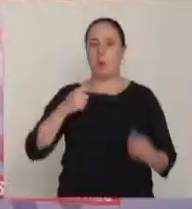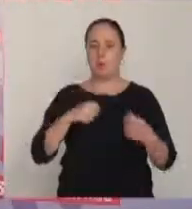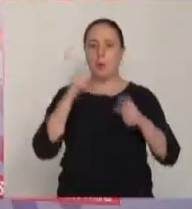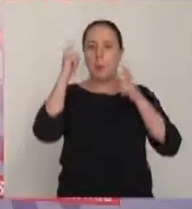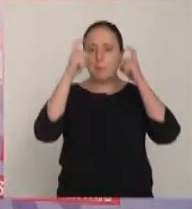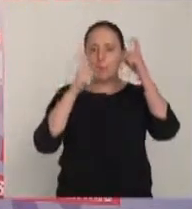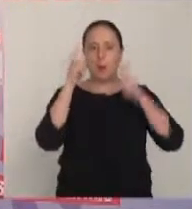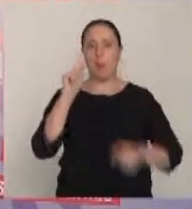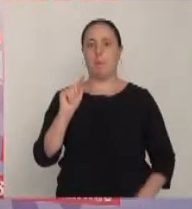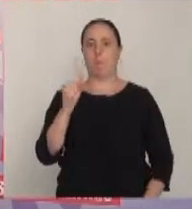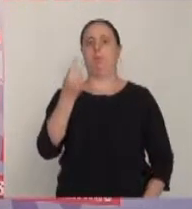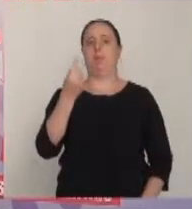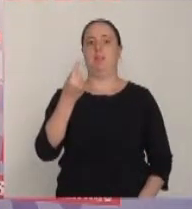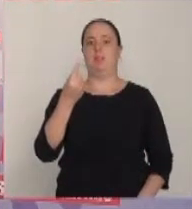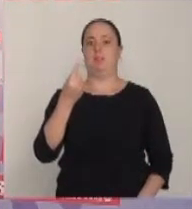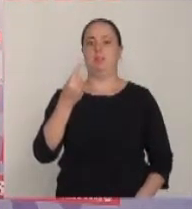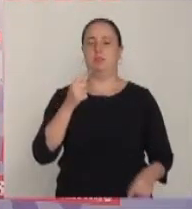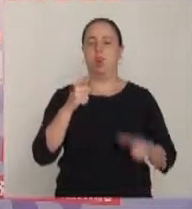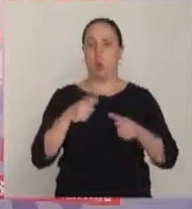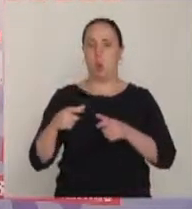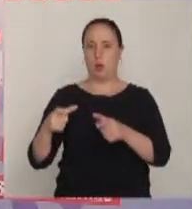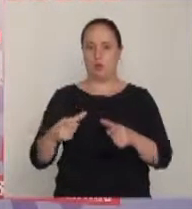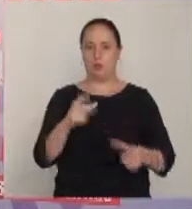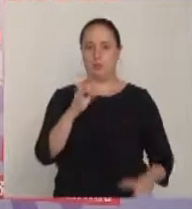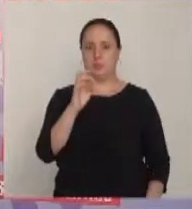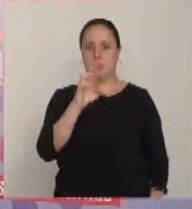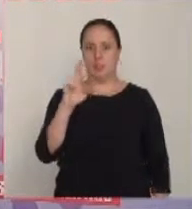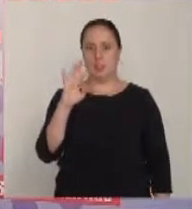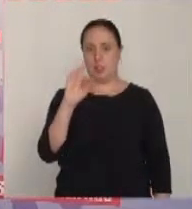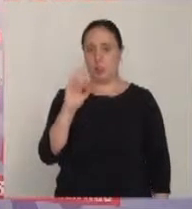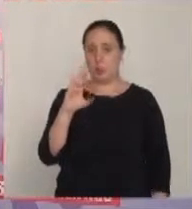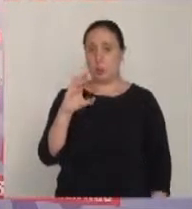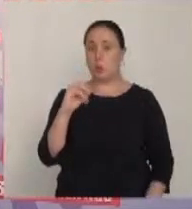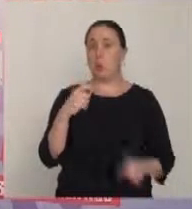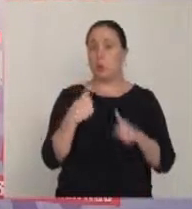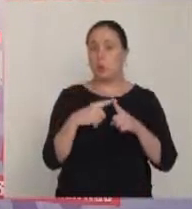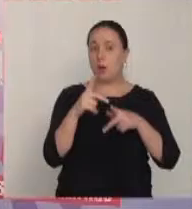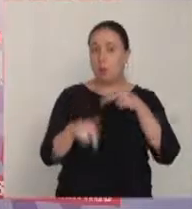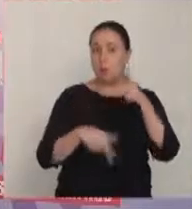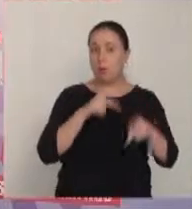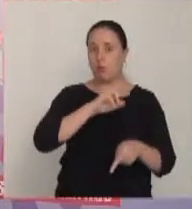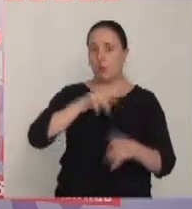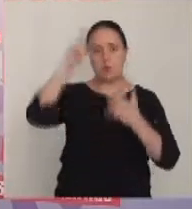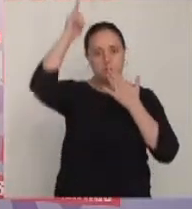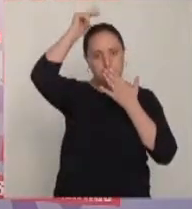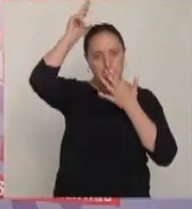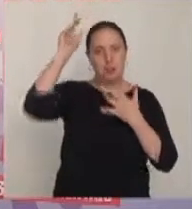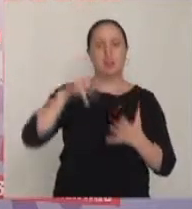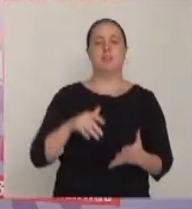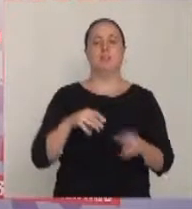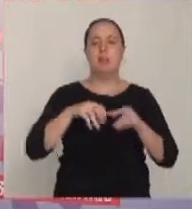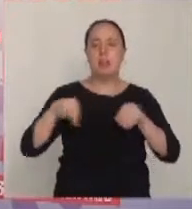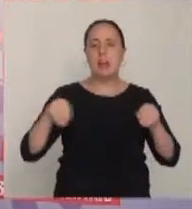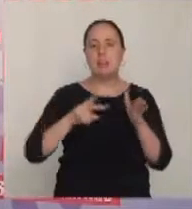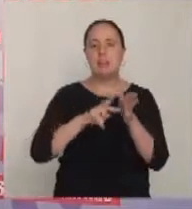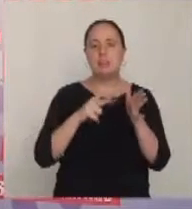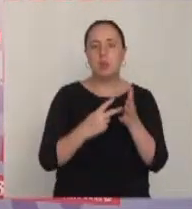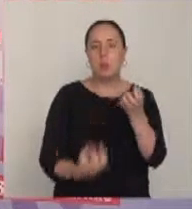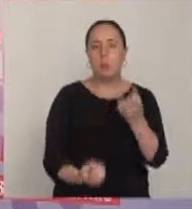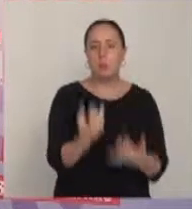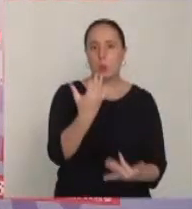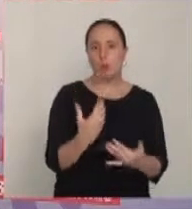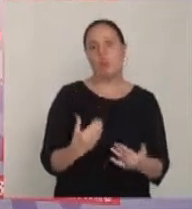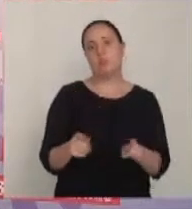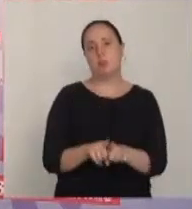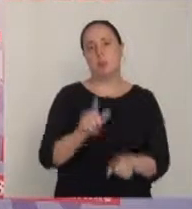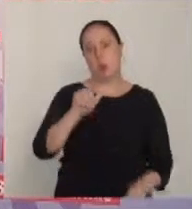Deve se preocupar primeiramente com a questão territorial, pois para a sociedade não indígena, terra sempre foi sinônimo